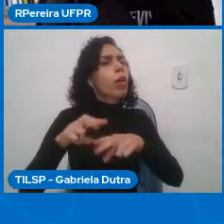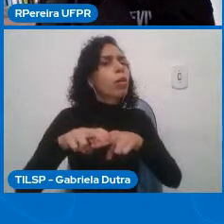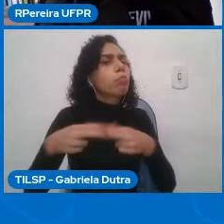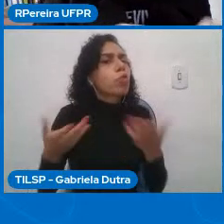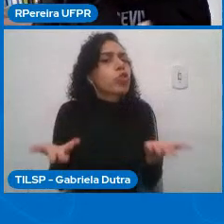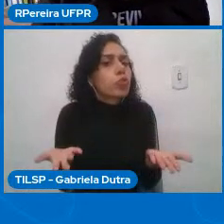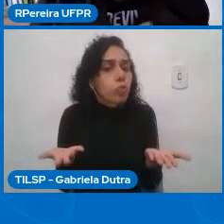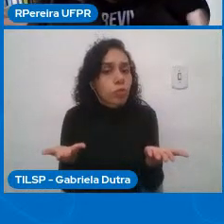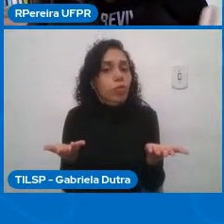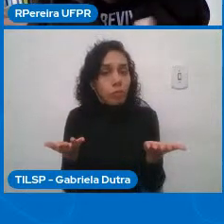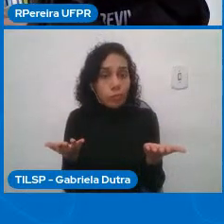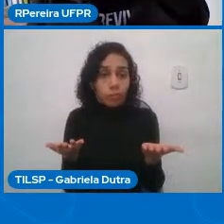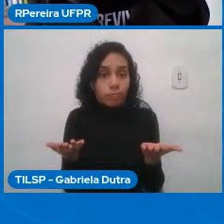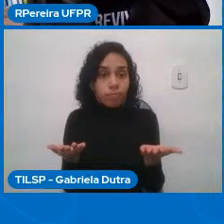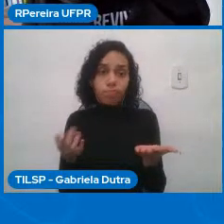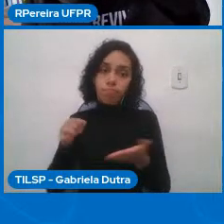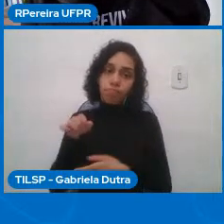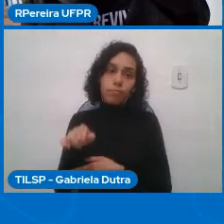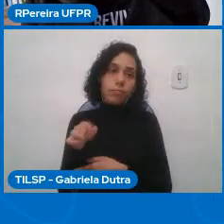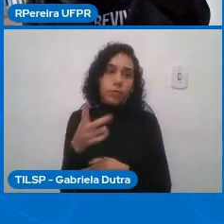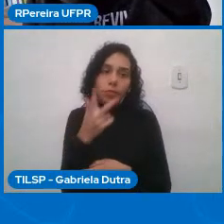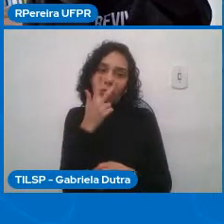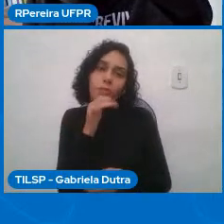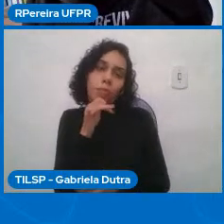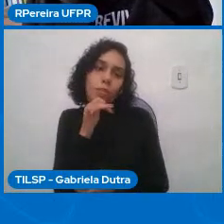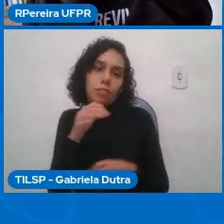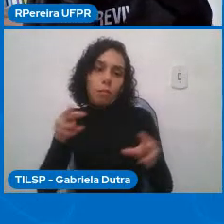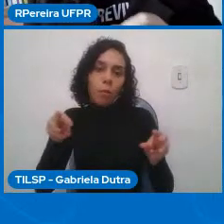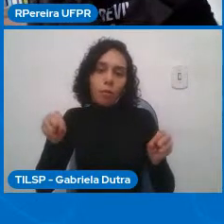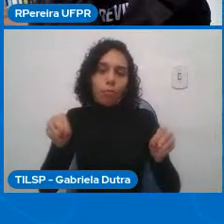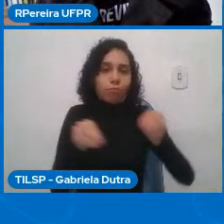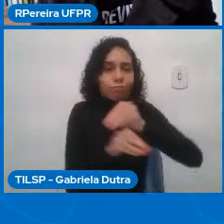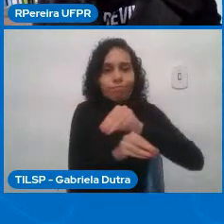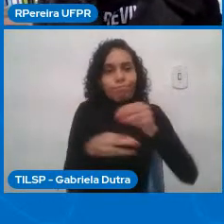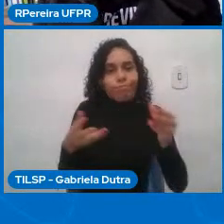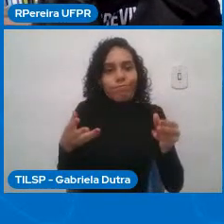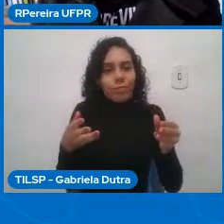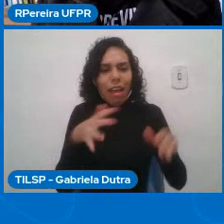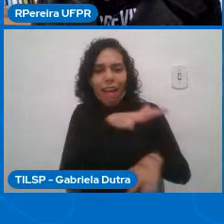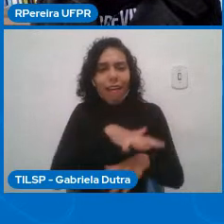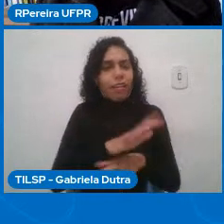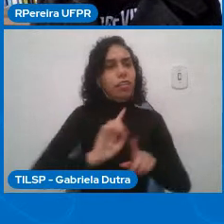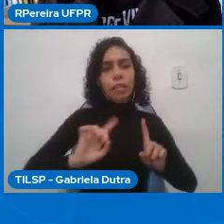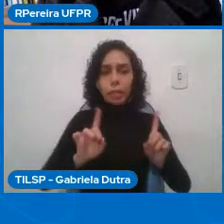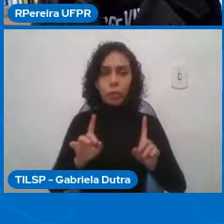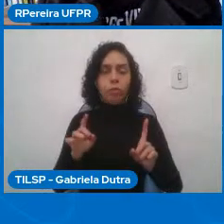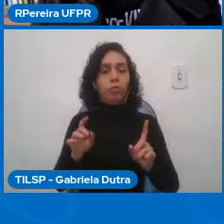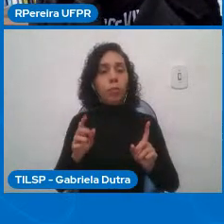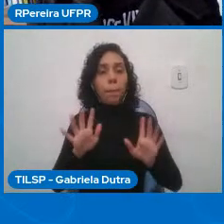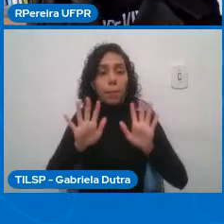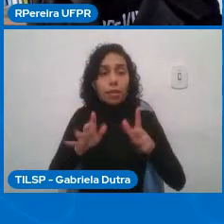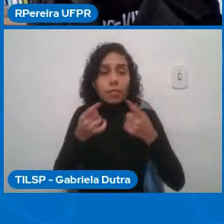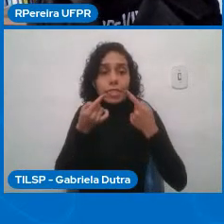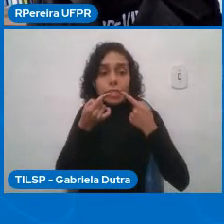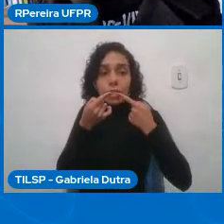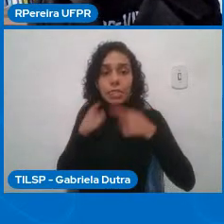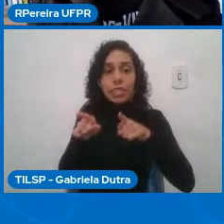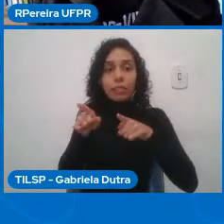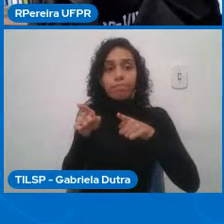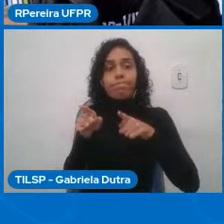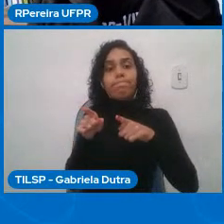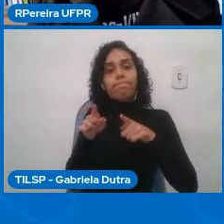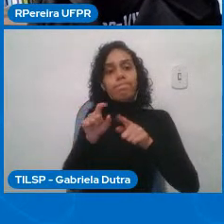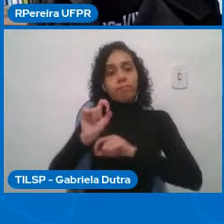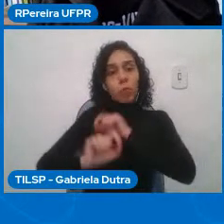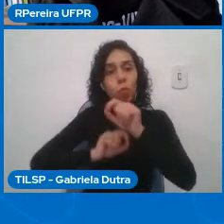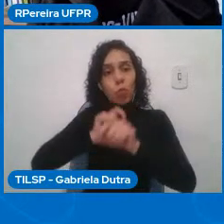para dentro das áreas da ciência computacional o que ele critica é que nós da computação adotamos uma